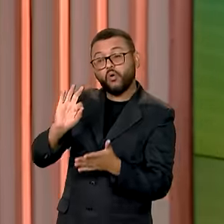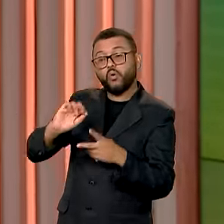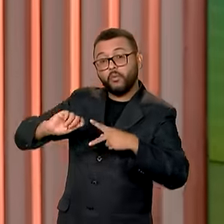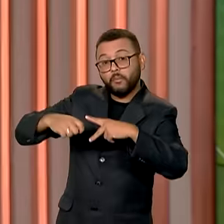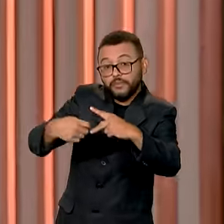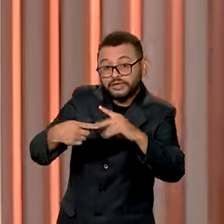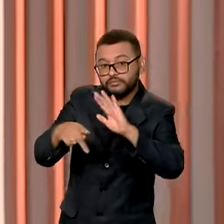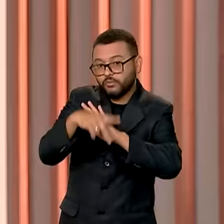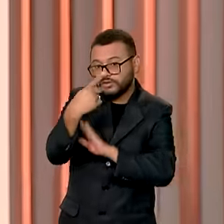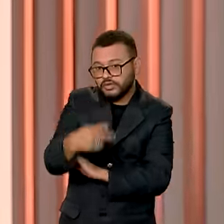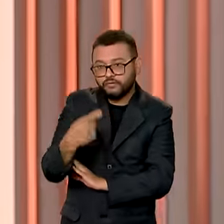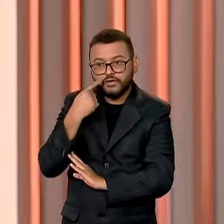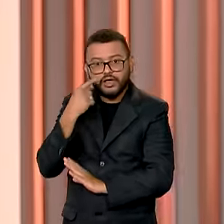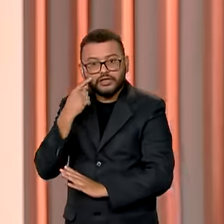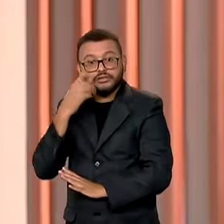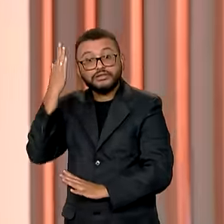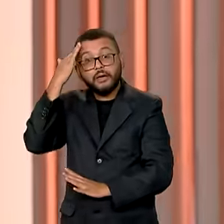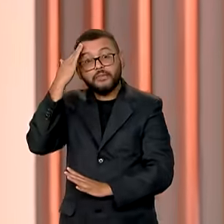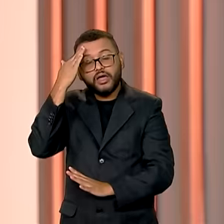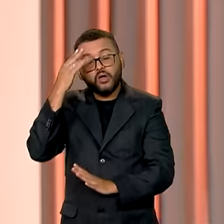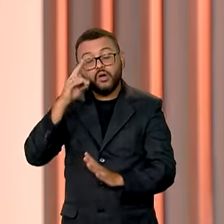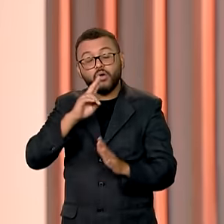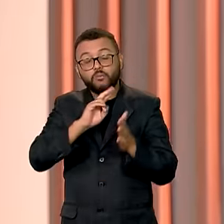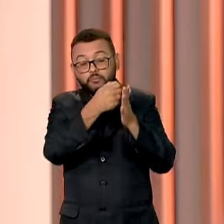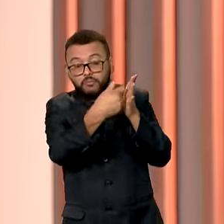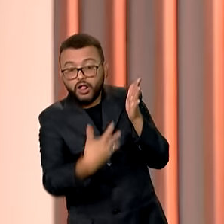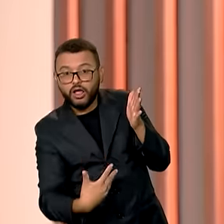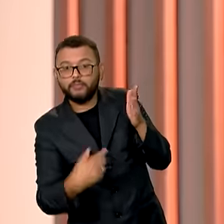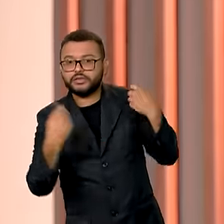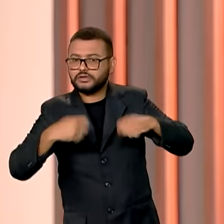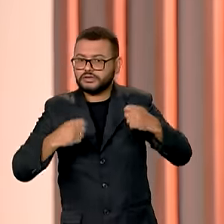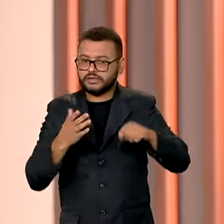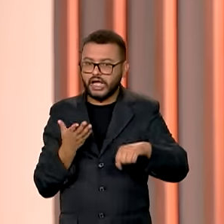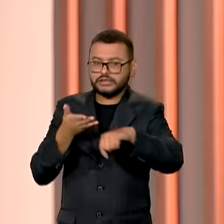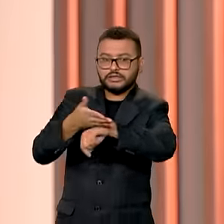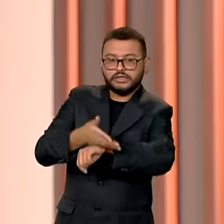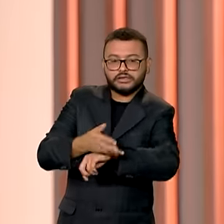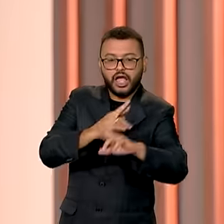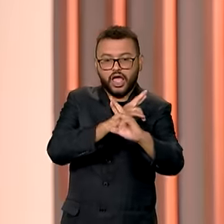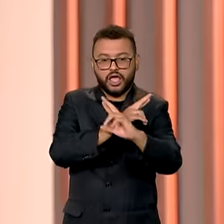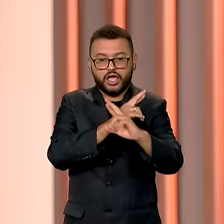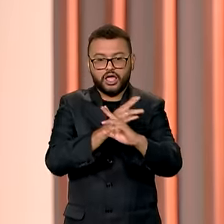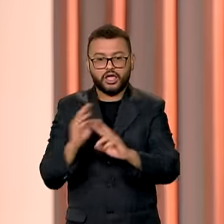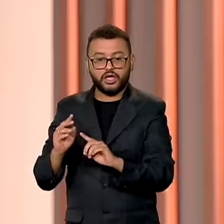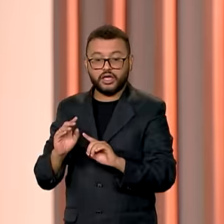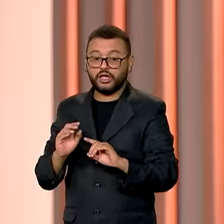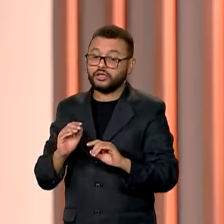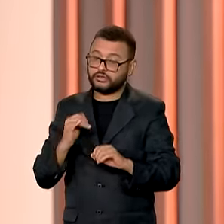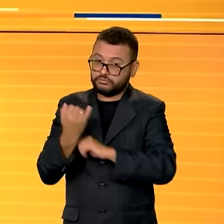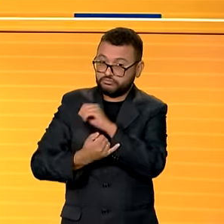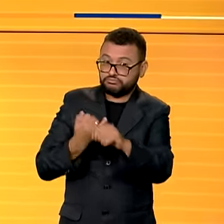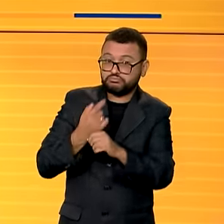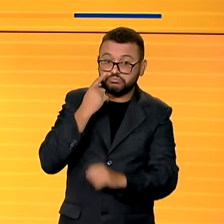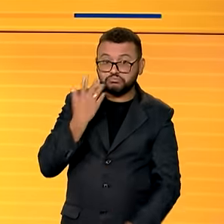indicada. Para consultar o lote, basta acessar a página da Receita Federal na internet.